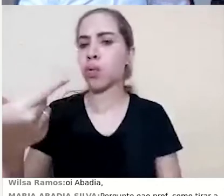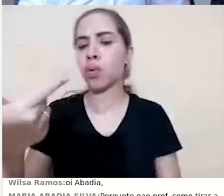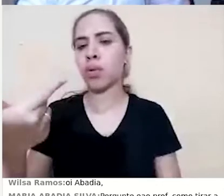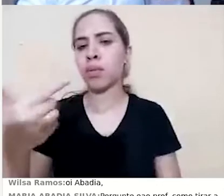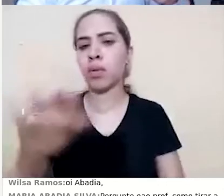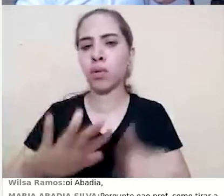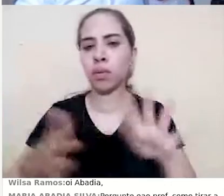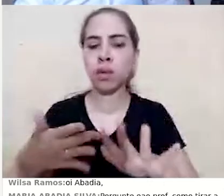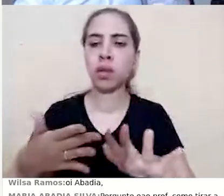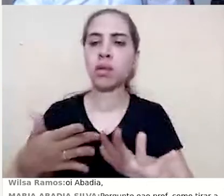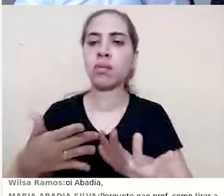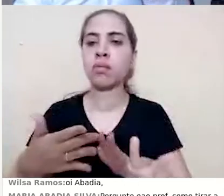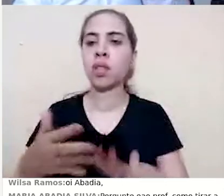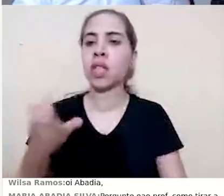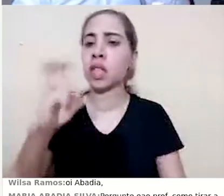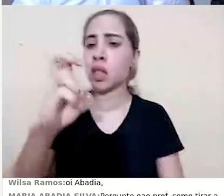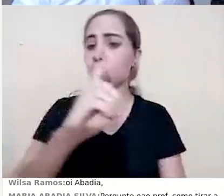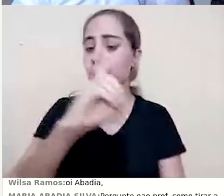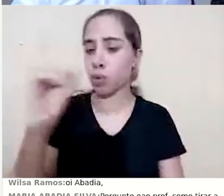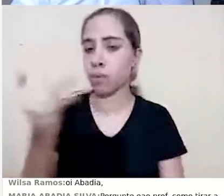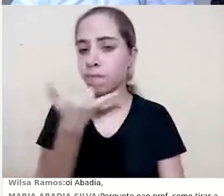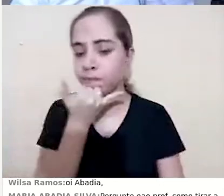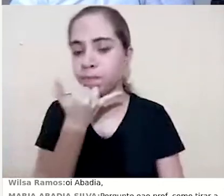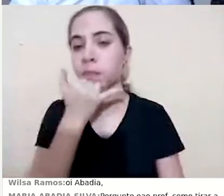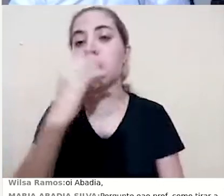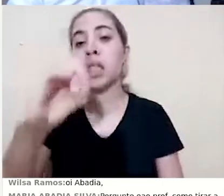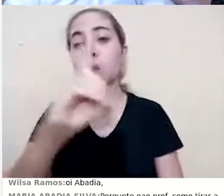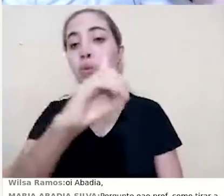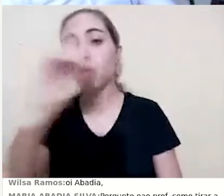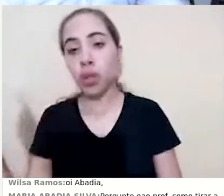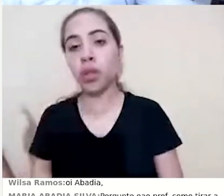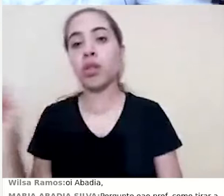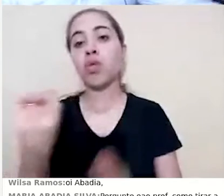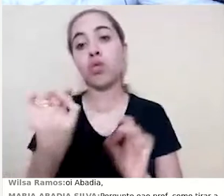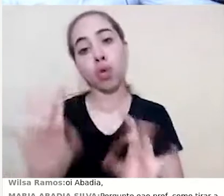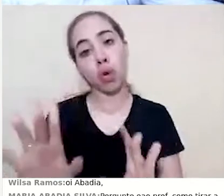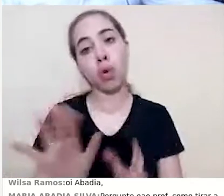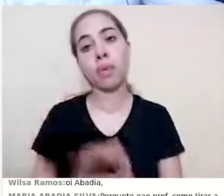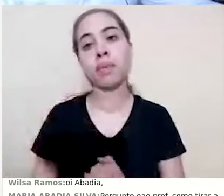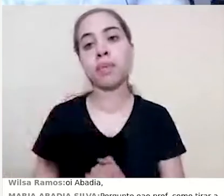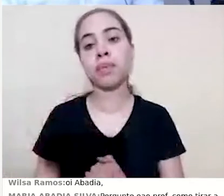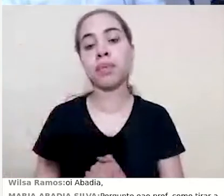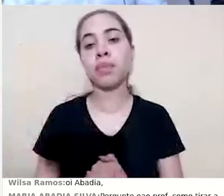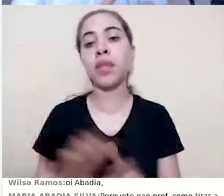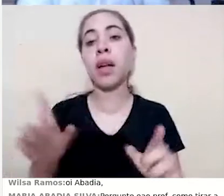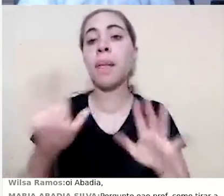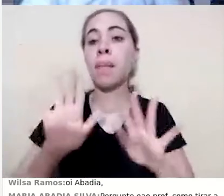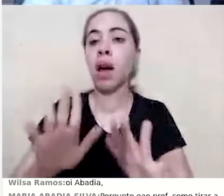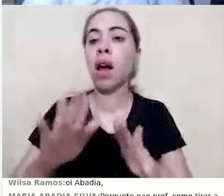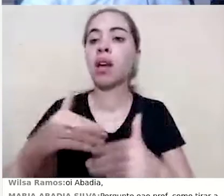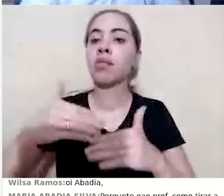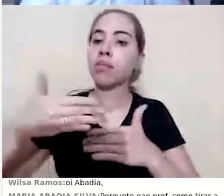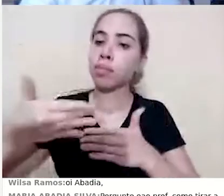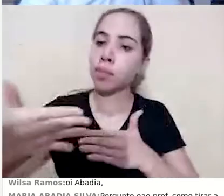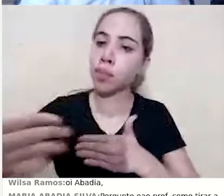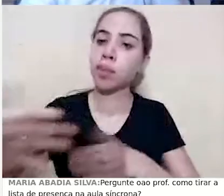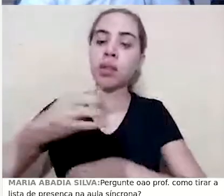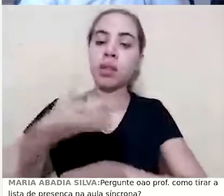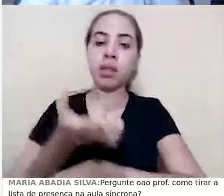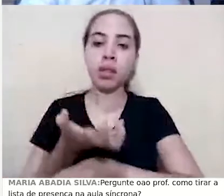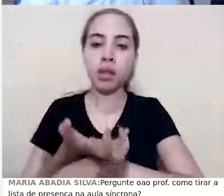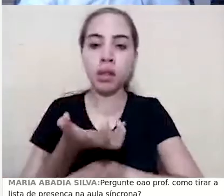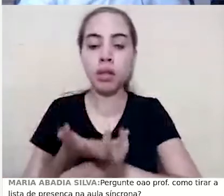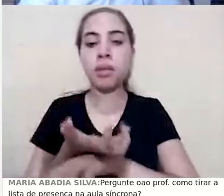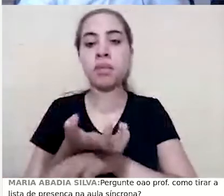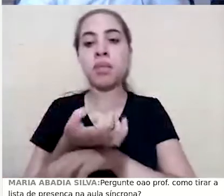Perdão, são cinco dias só de estatísticas, de dados, mas no decorrer da disciplina é possível